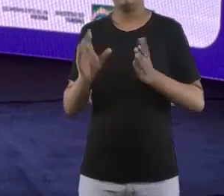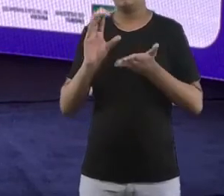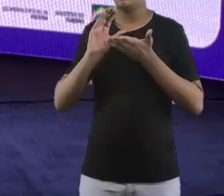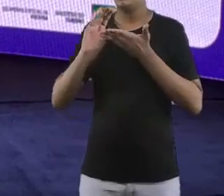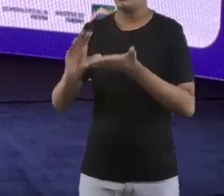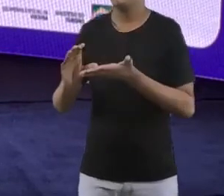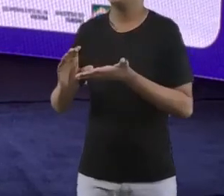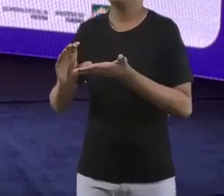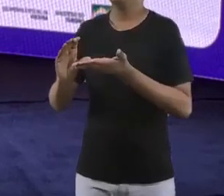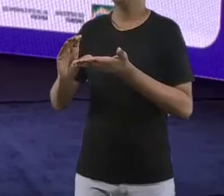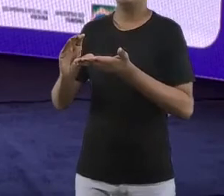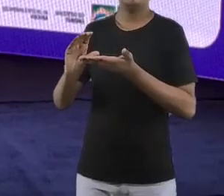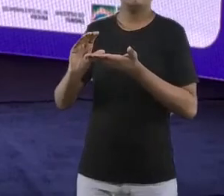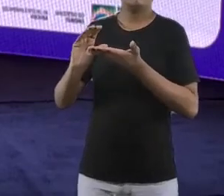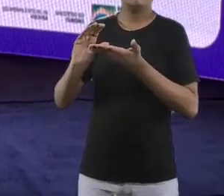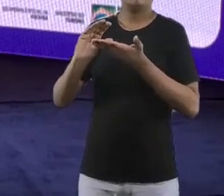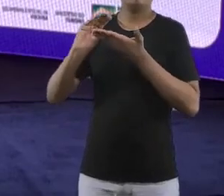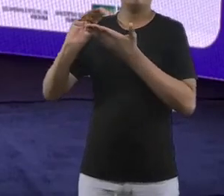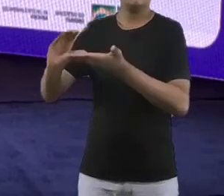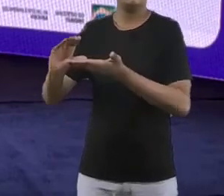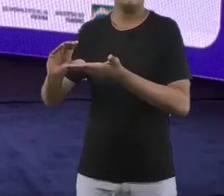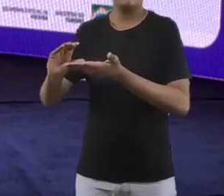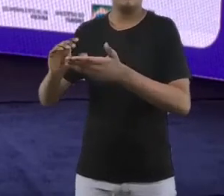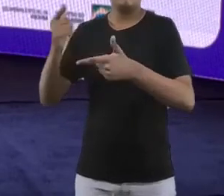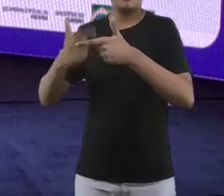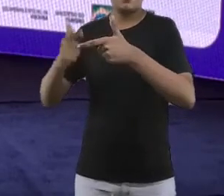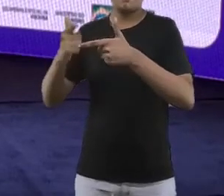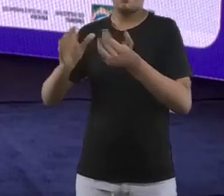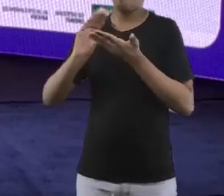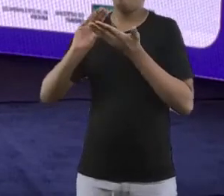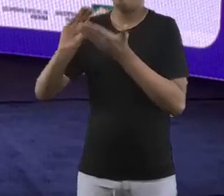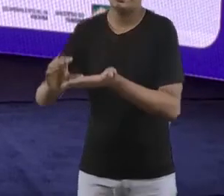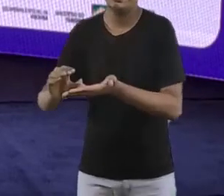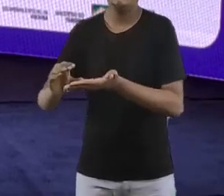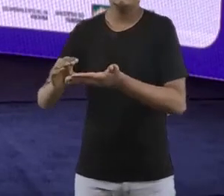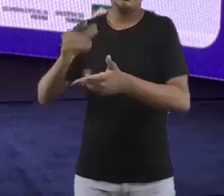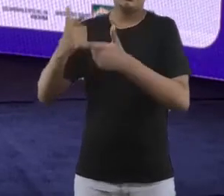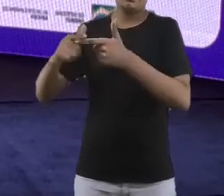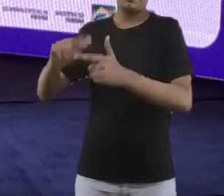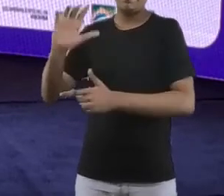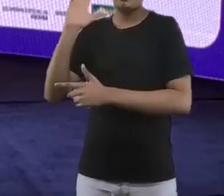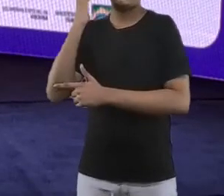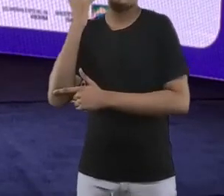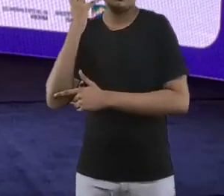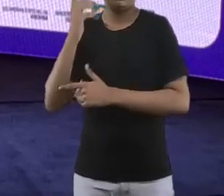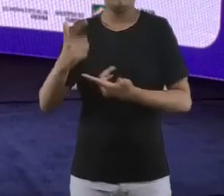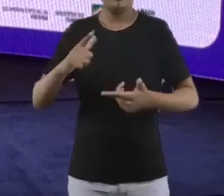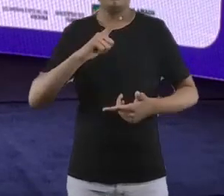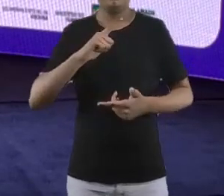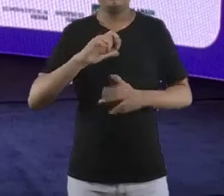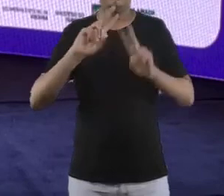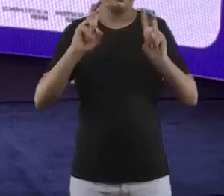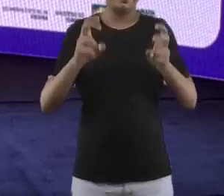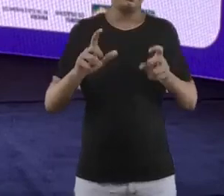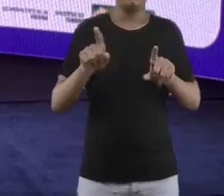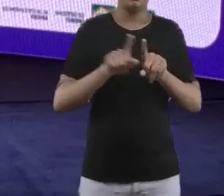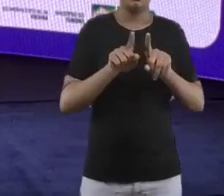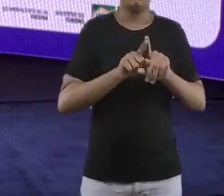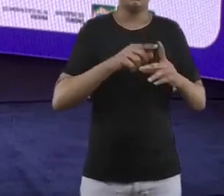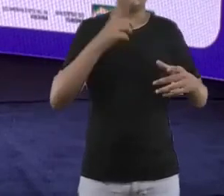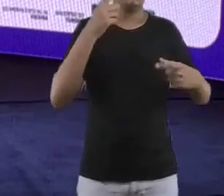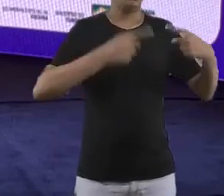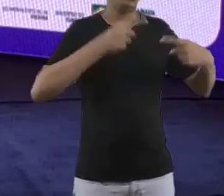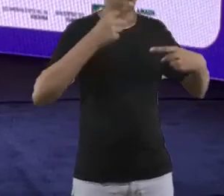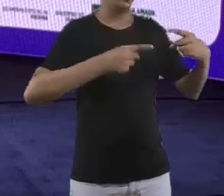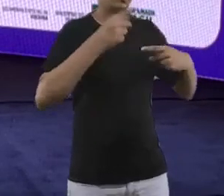problema a princípio, né? Que foi uma definição que começou no começo. Hoje já tem muita discussão por Venture Capital e outros dinheiros que podem entrar no negócio e aumentar o impacto daquele